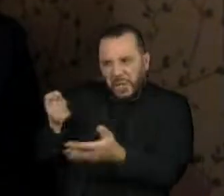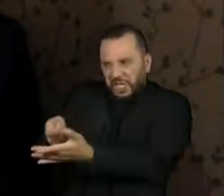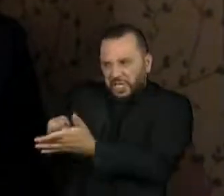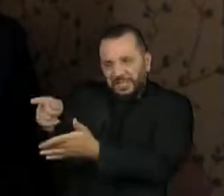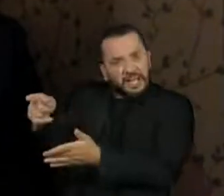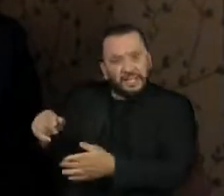muito bem.